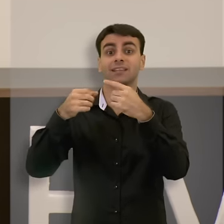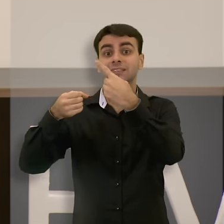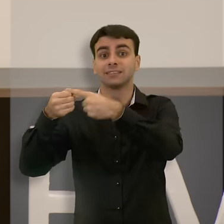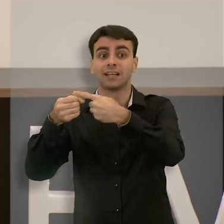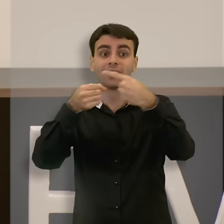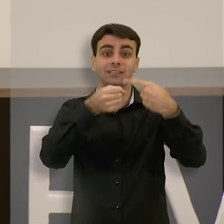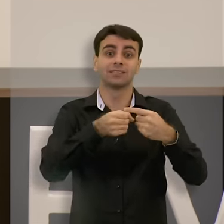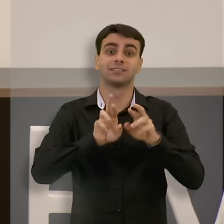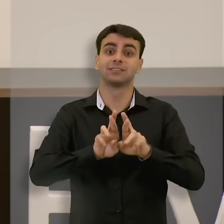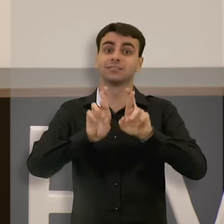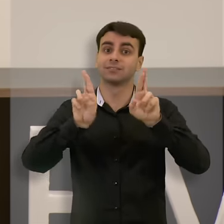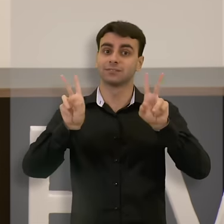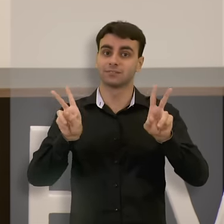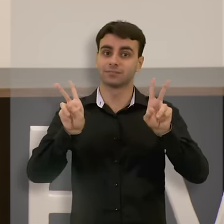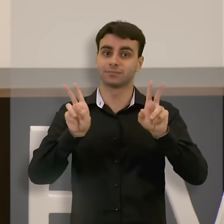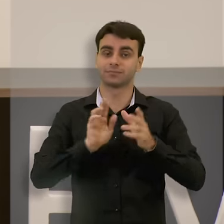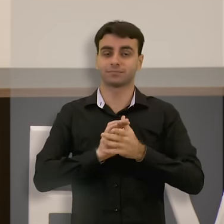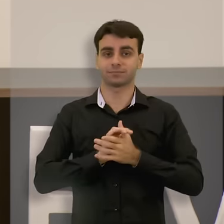cidades separadas.